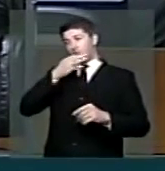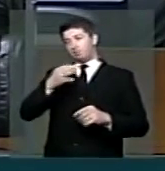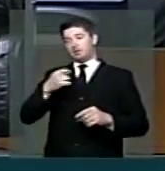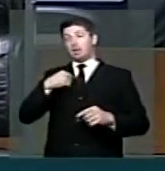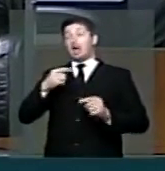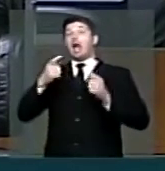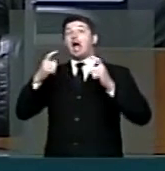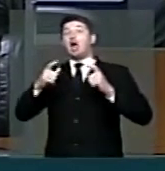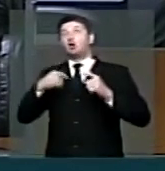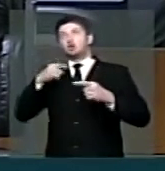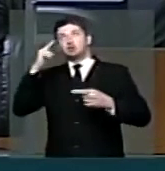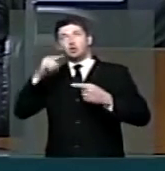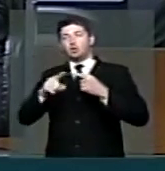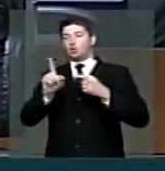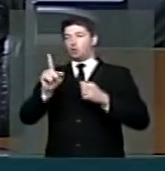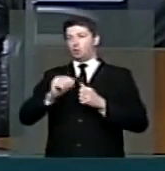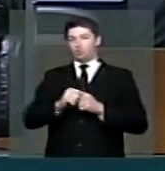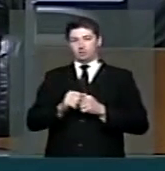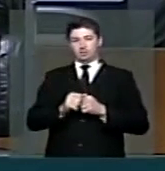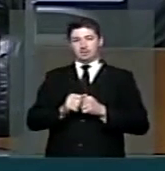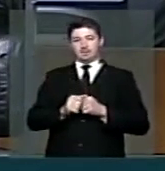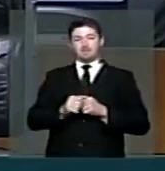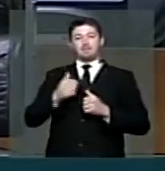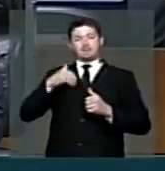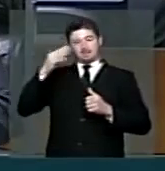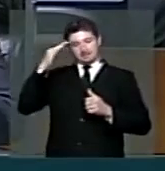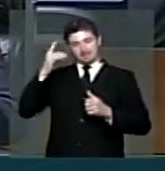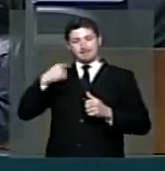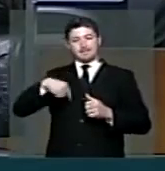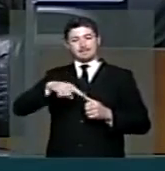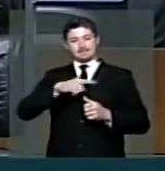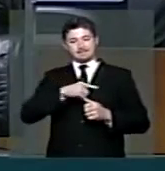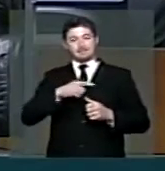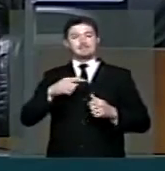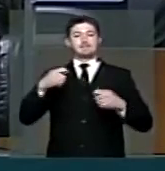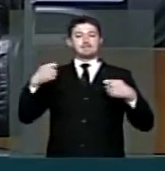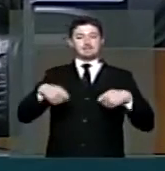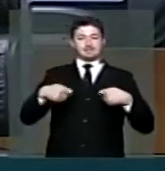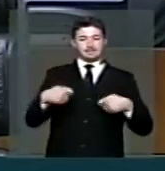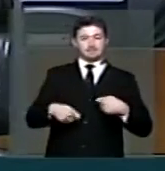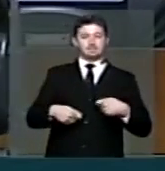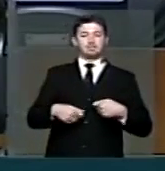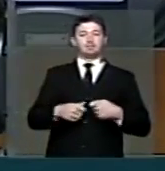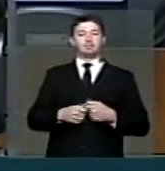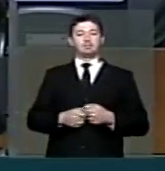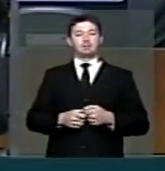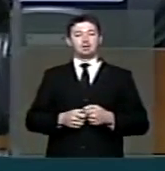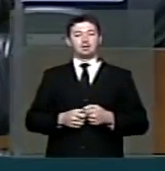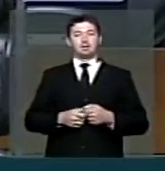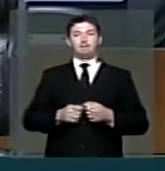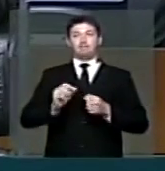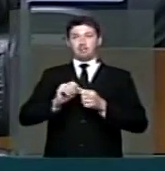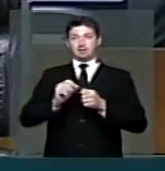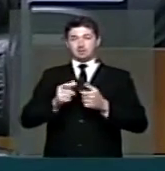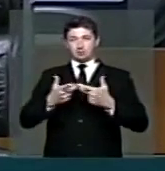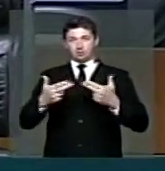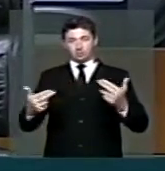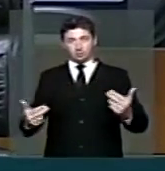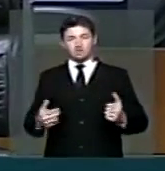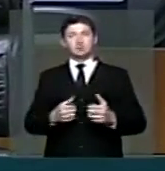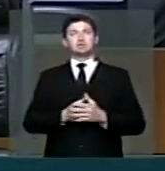discordância. entendo que nós precisamos tomar um conjunto de medidas